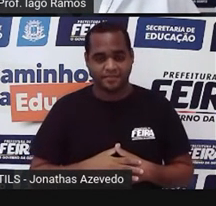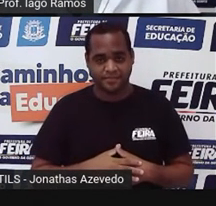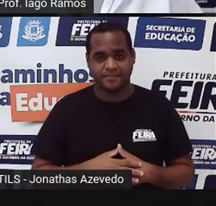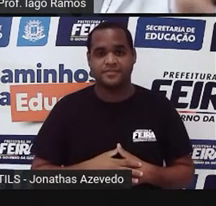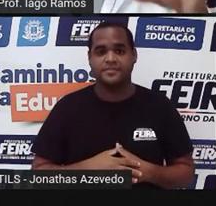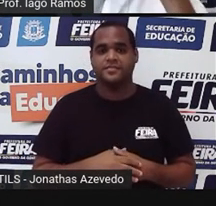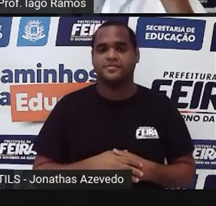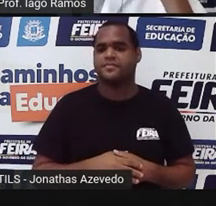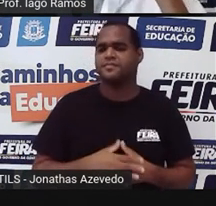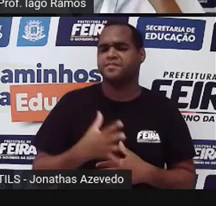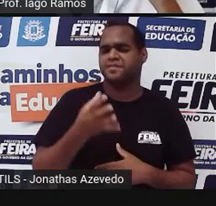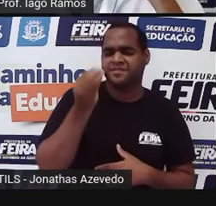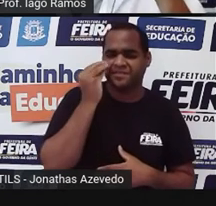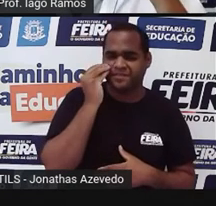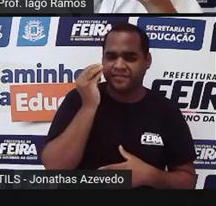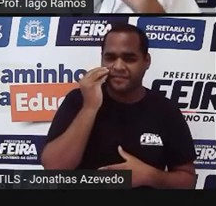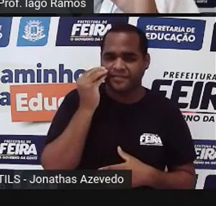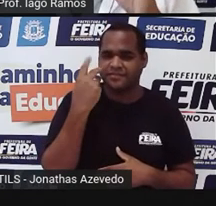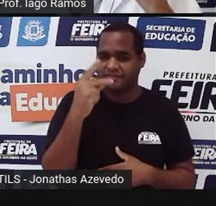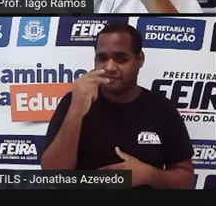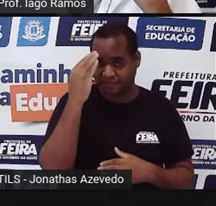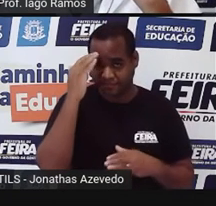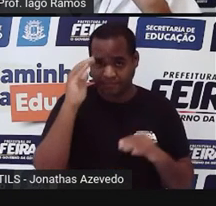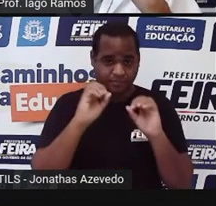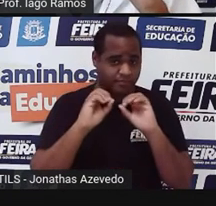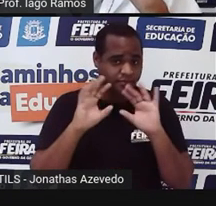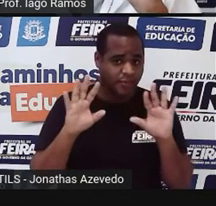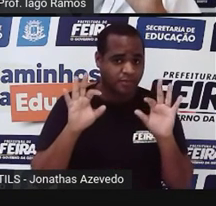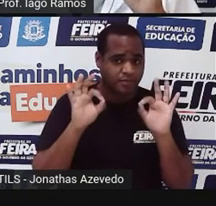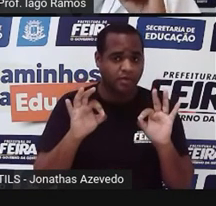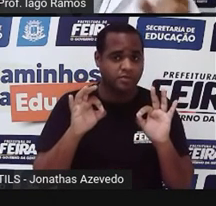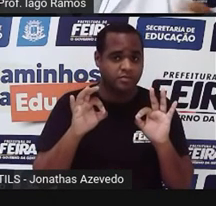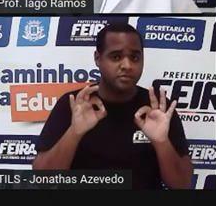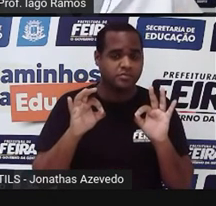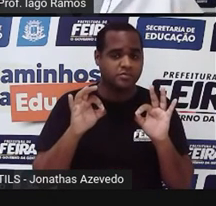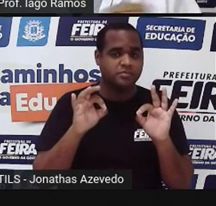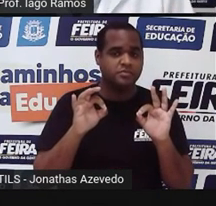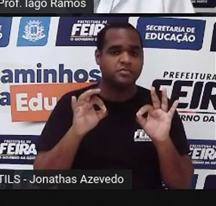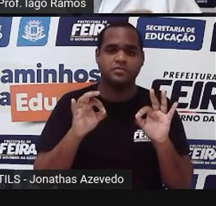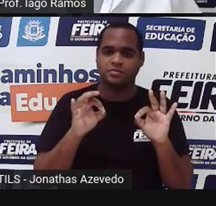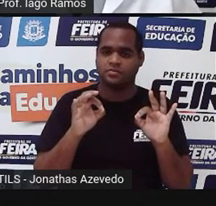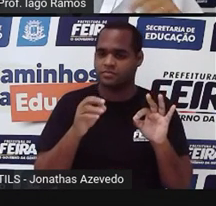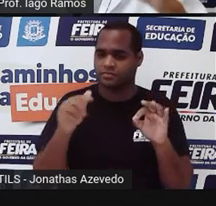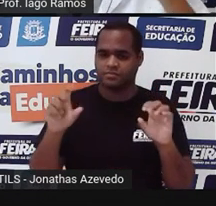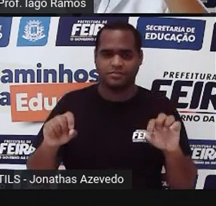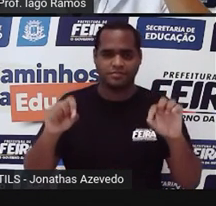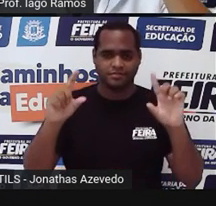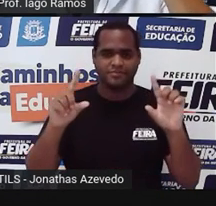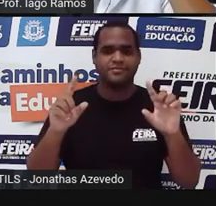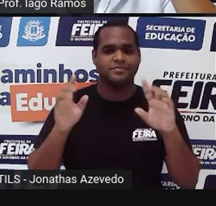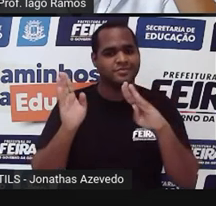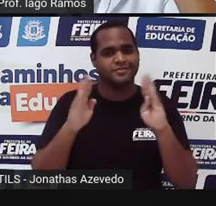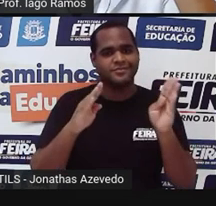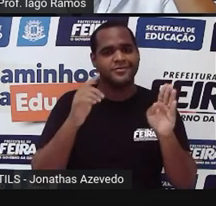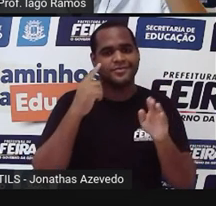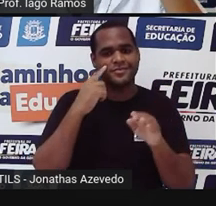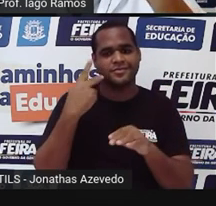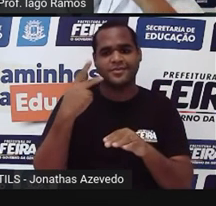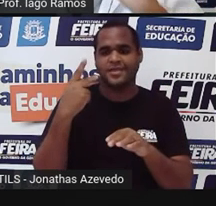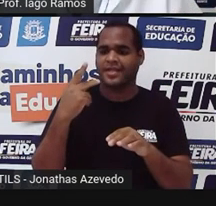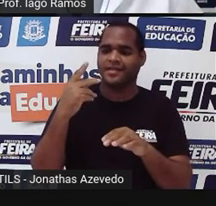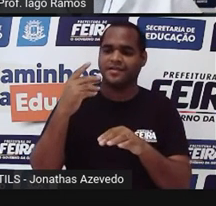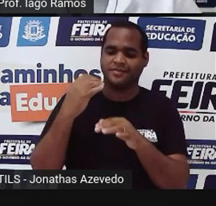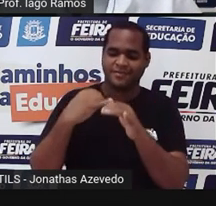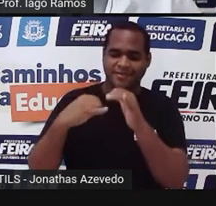então vamos testar isso. Você entendeu? Deixa eu ver se você entendeu mesmo. Na próxima tela tem uma situação de consumo de